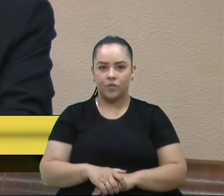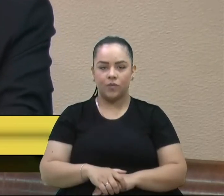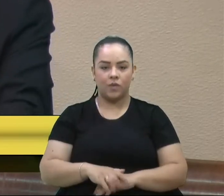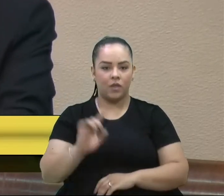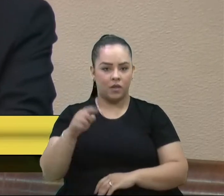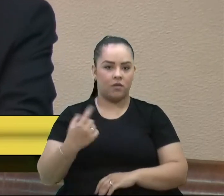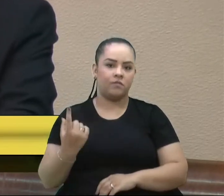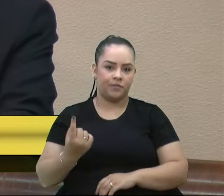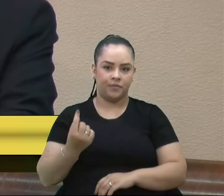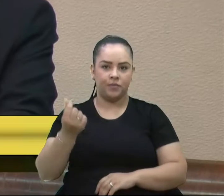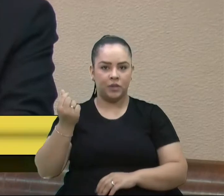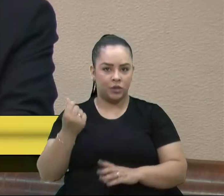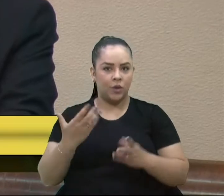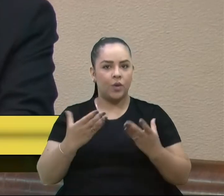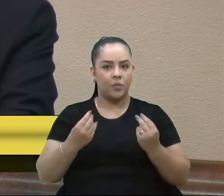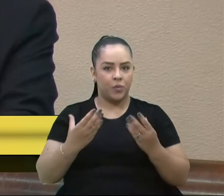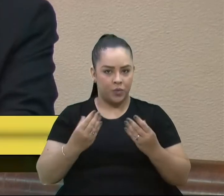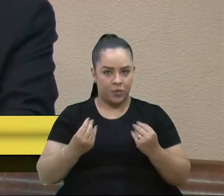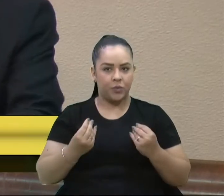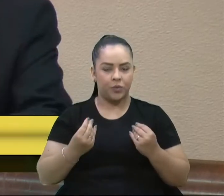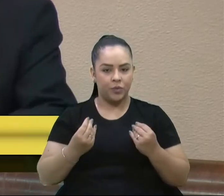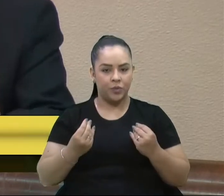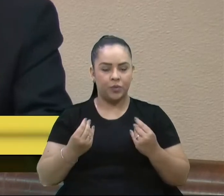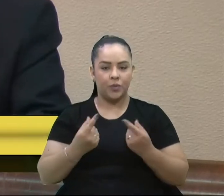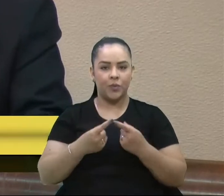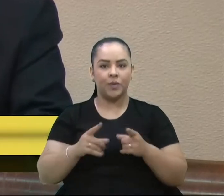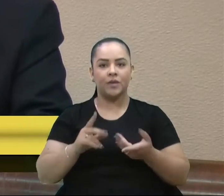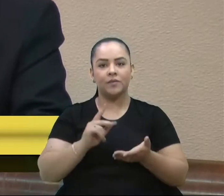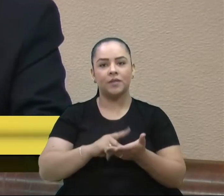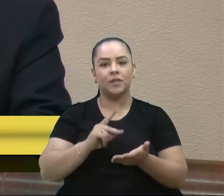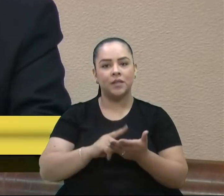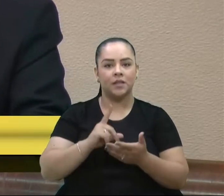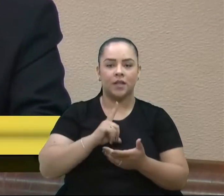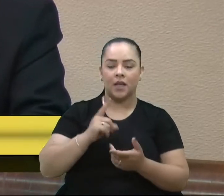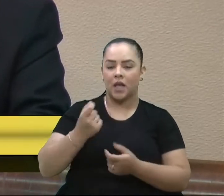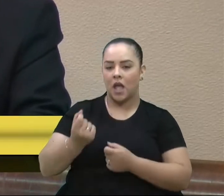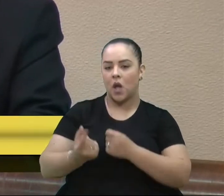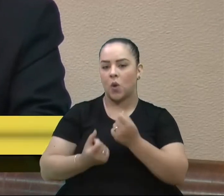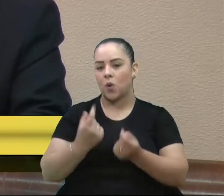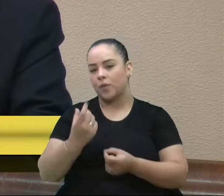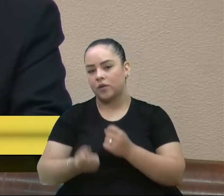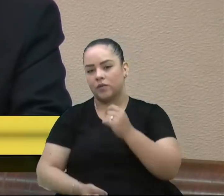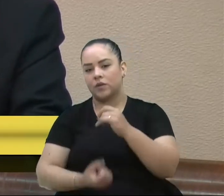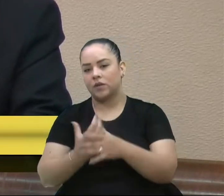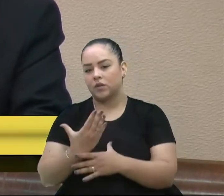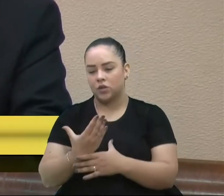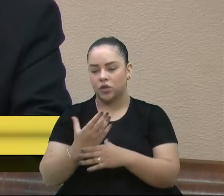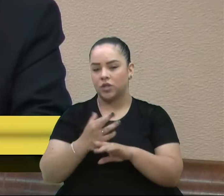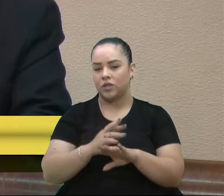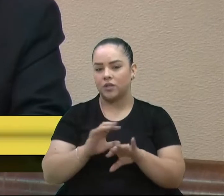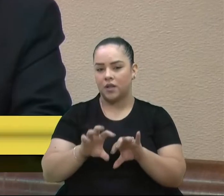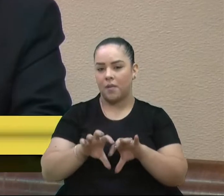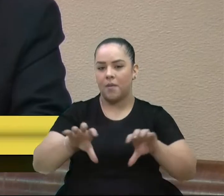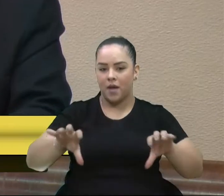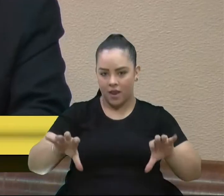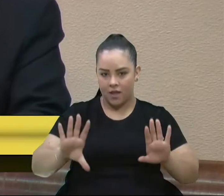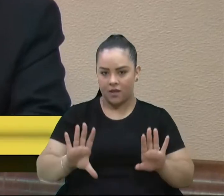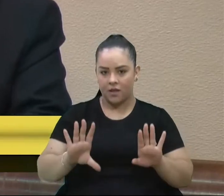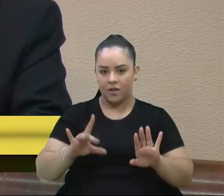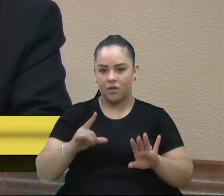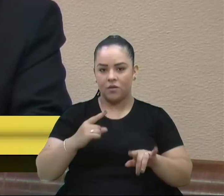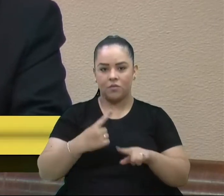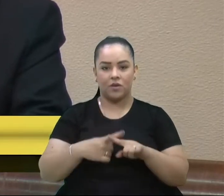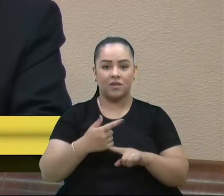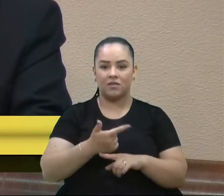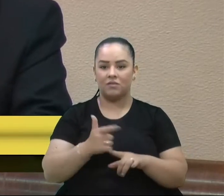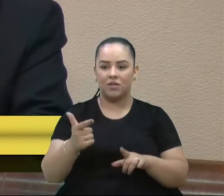considerável que, na verdade, existem algumas fundações e ONGs extintas devido à não prestação